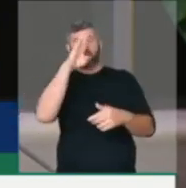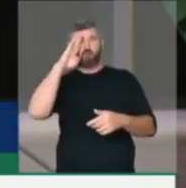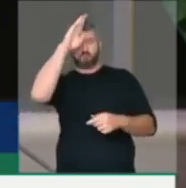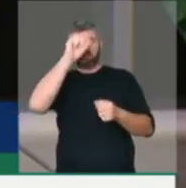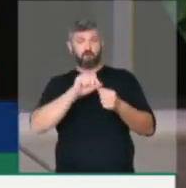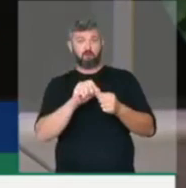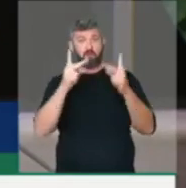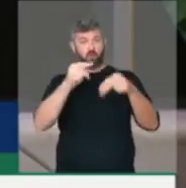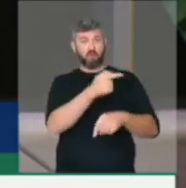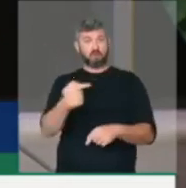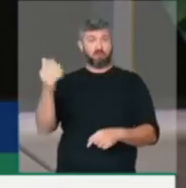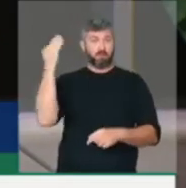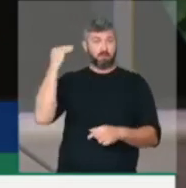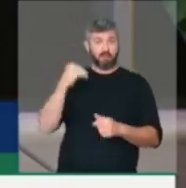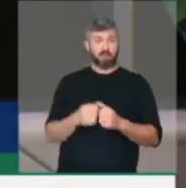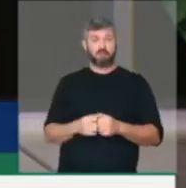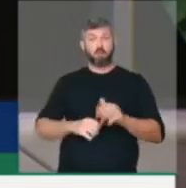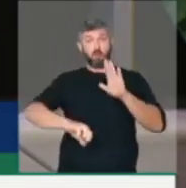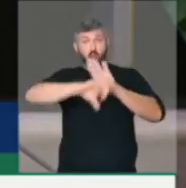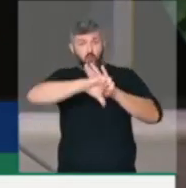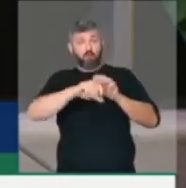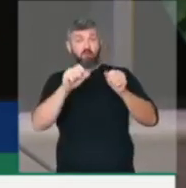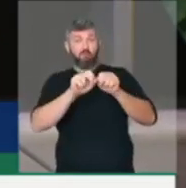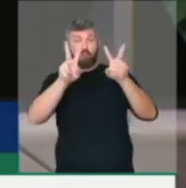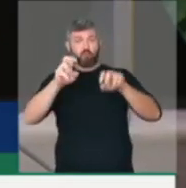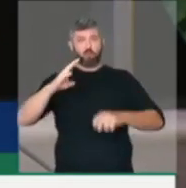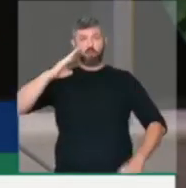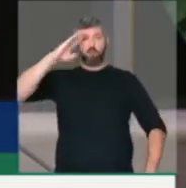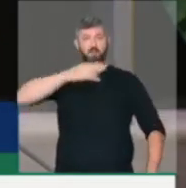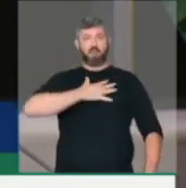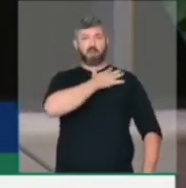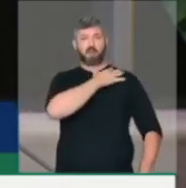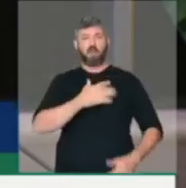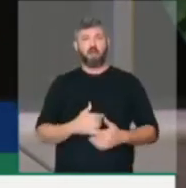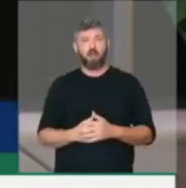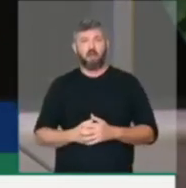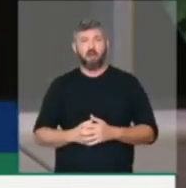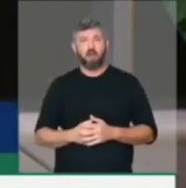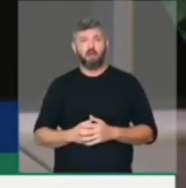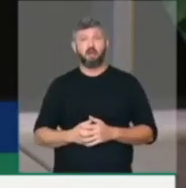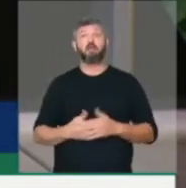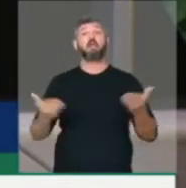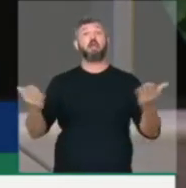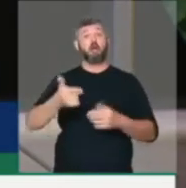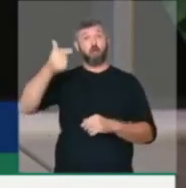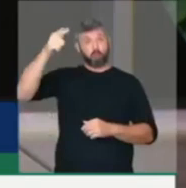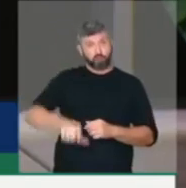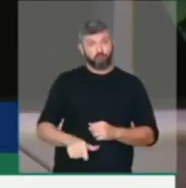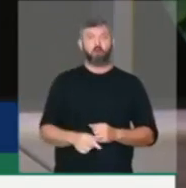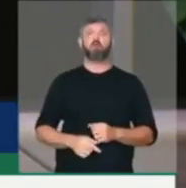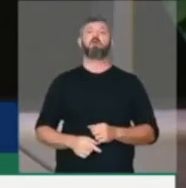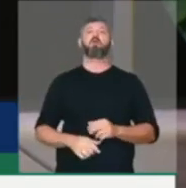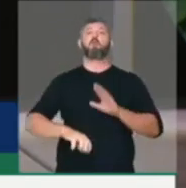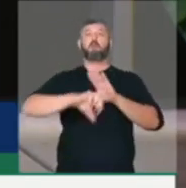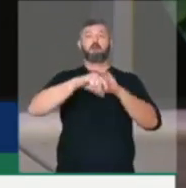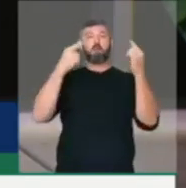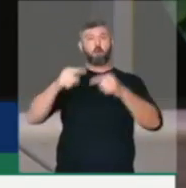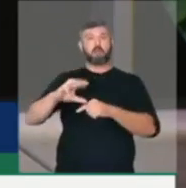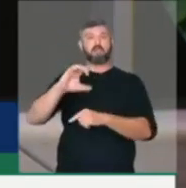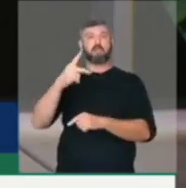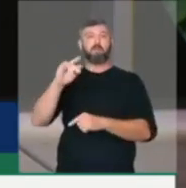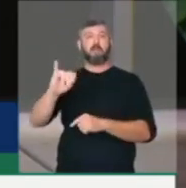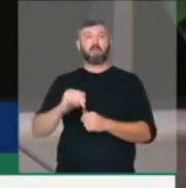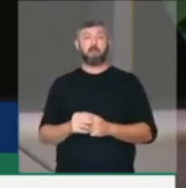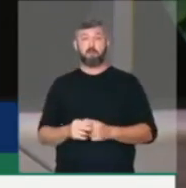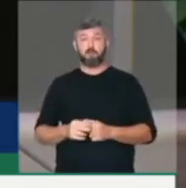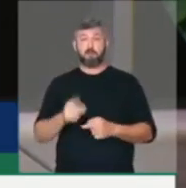semana passada, Molon, no crime cometido em relação às Forças Armadas. Como temos que fazer novamente no crime cometido contra a CPI. Porque